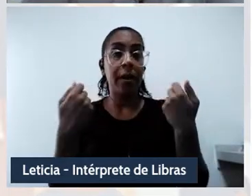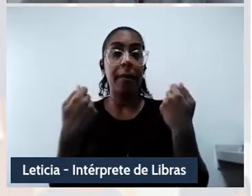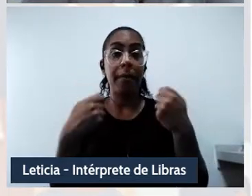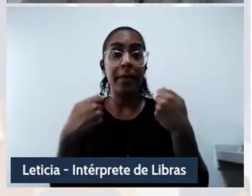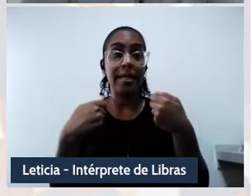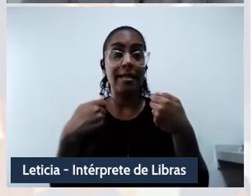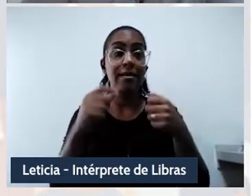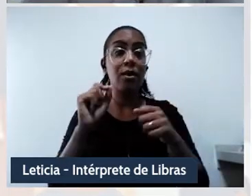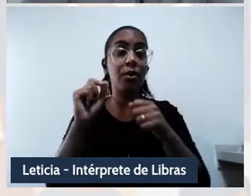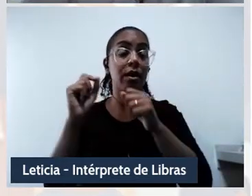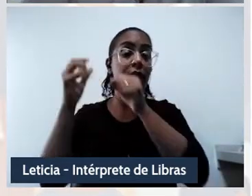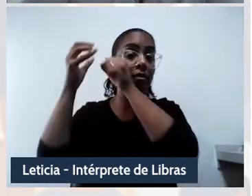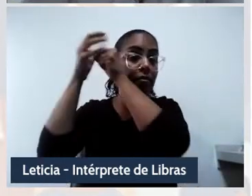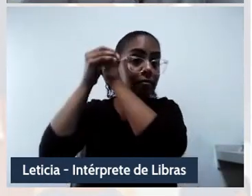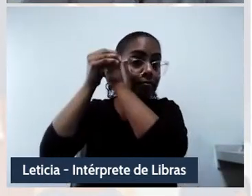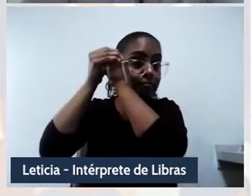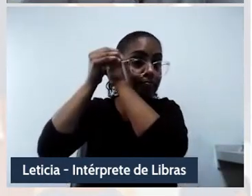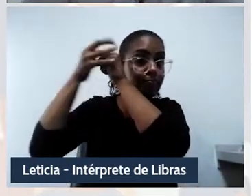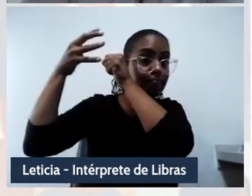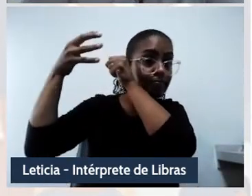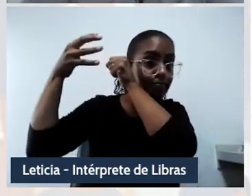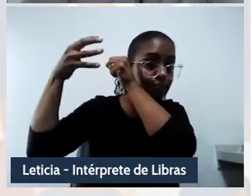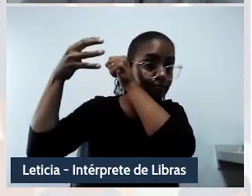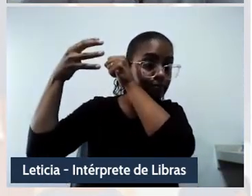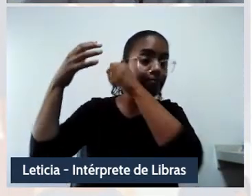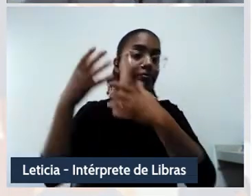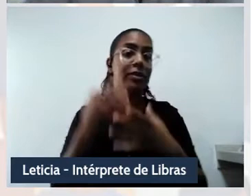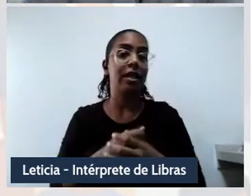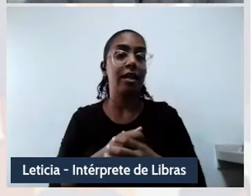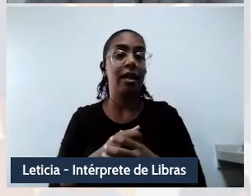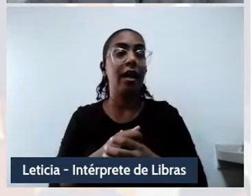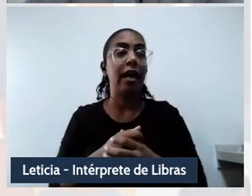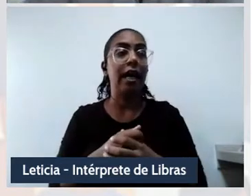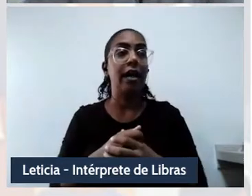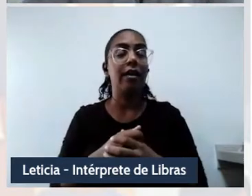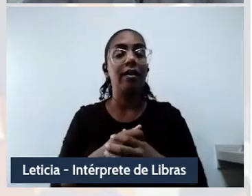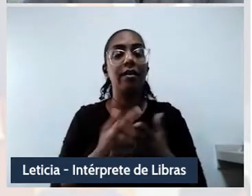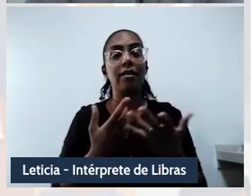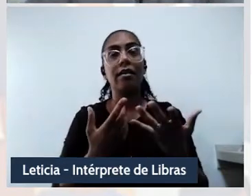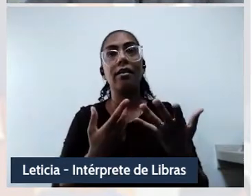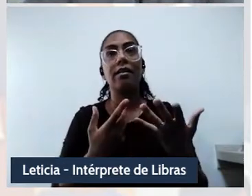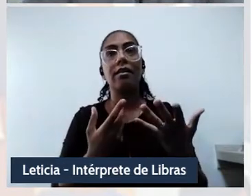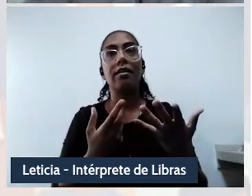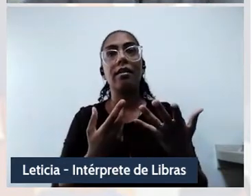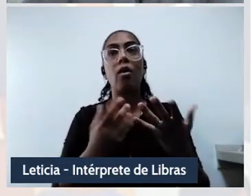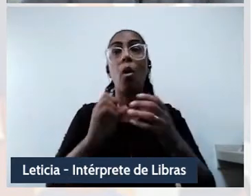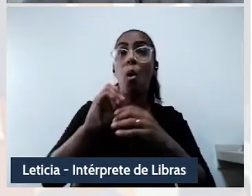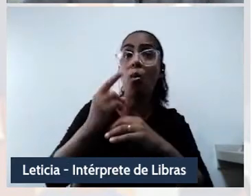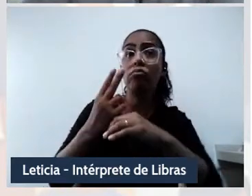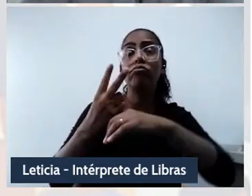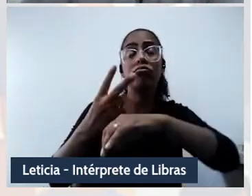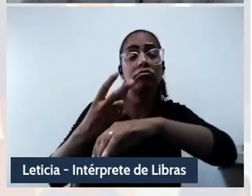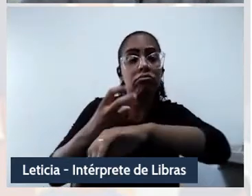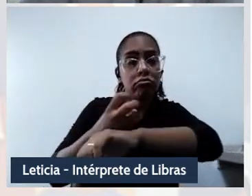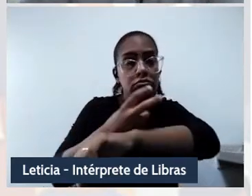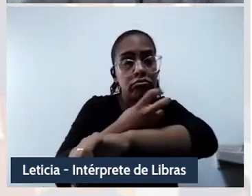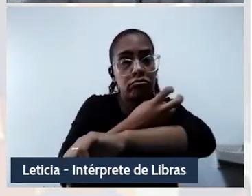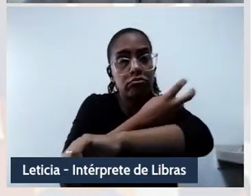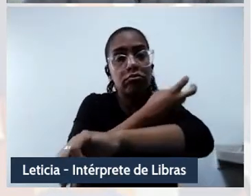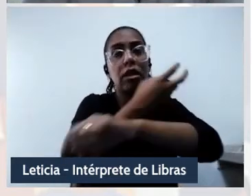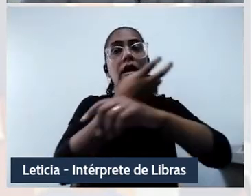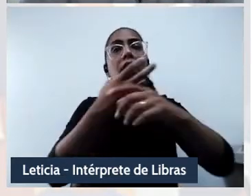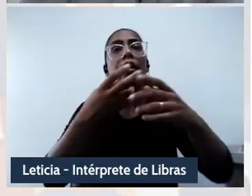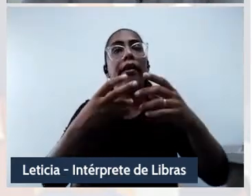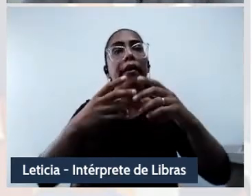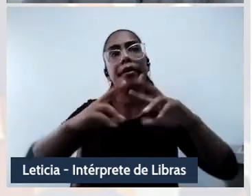que coloque o pluralismo tecnológico como condição onto-epistemológica para uma tecnodiversidade